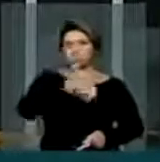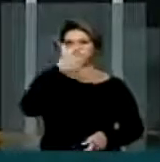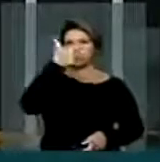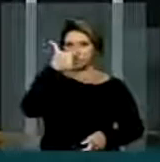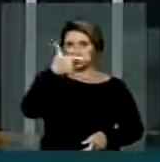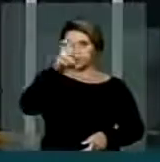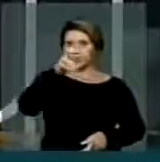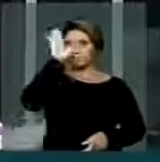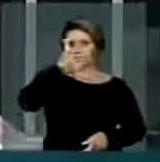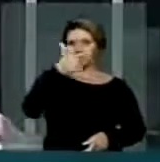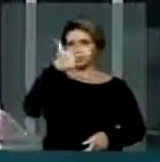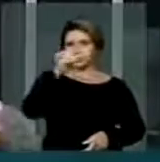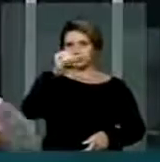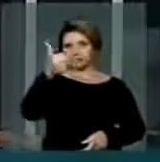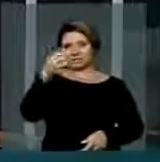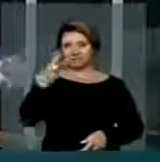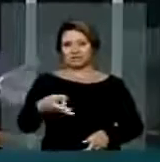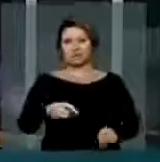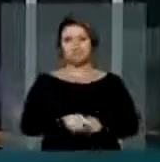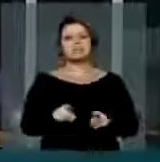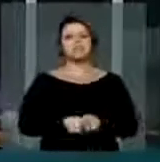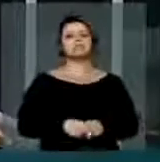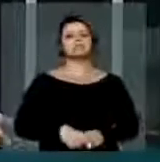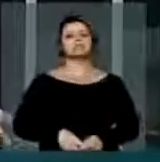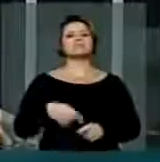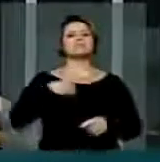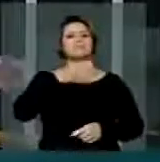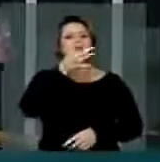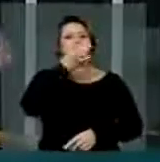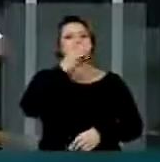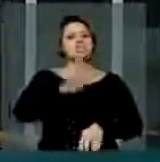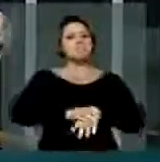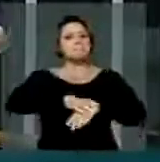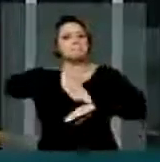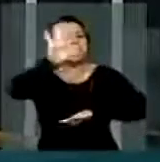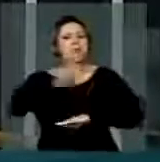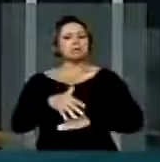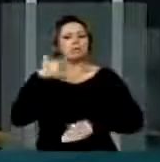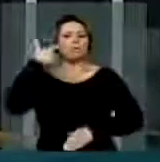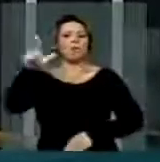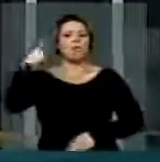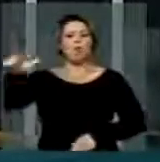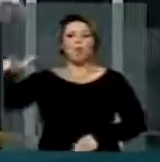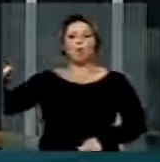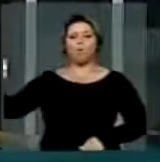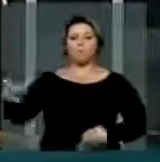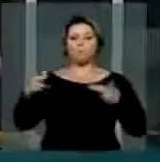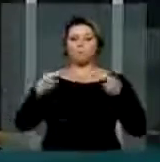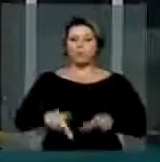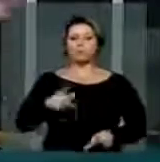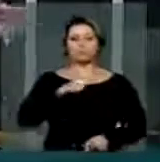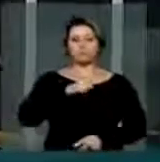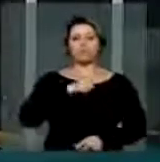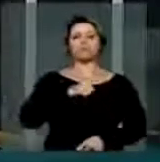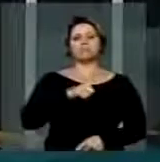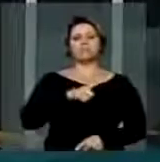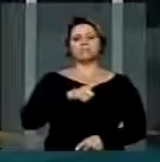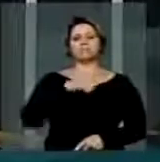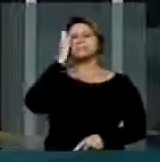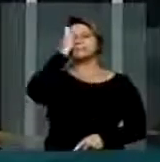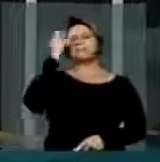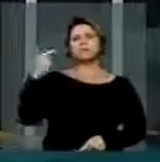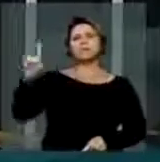2013, é exatamente para contribuir ainda mais, para se somar a outros projetos que eu tenho certeza, vários outros